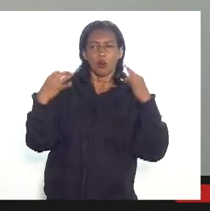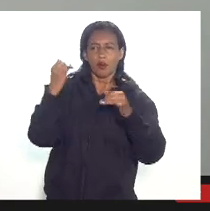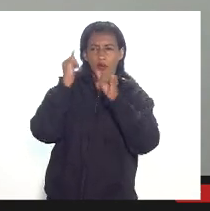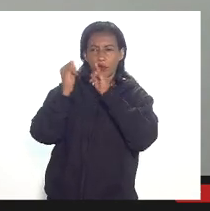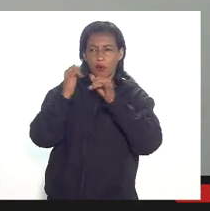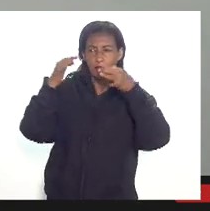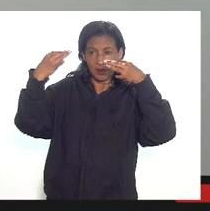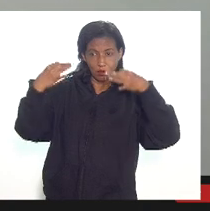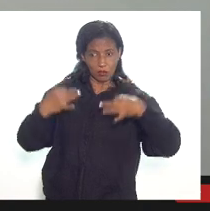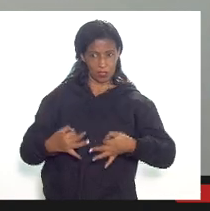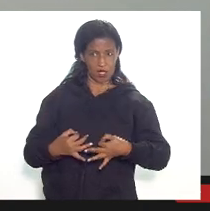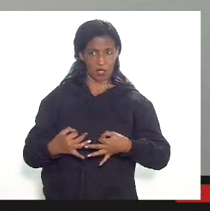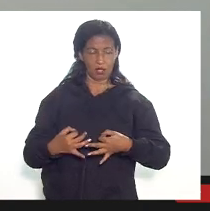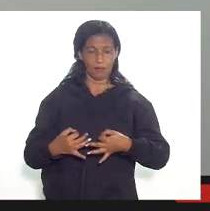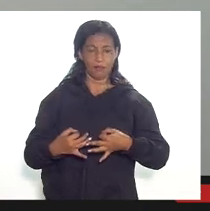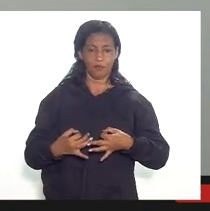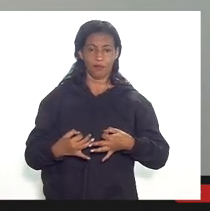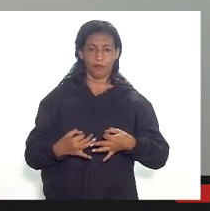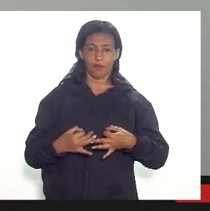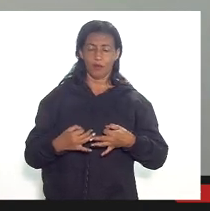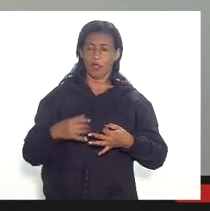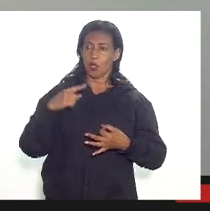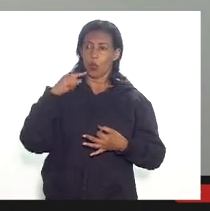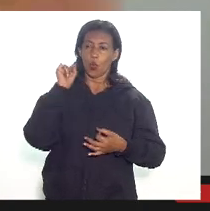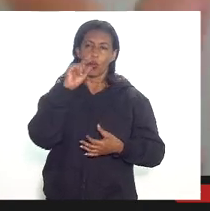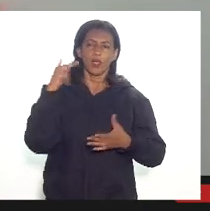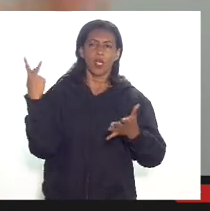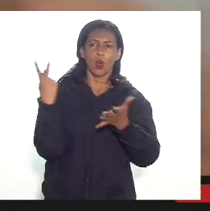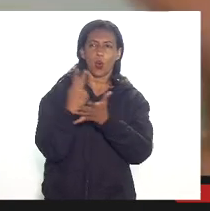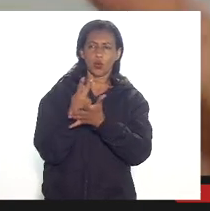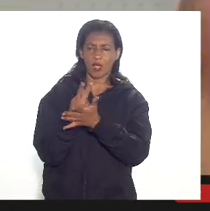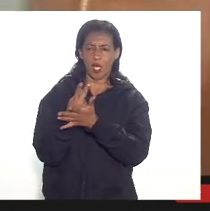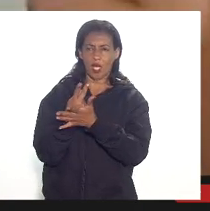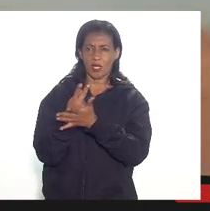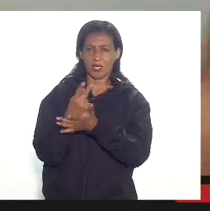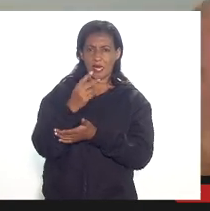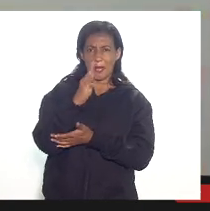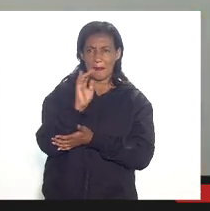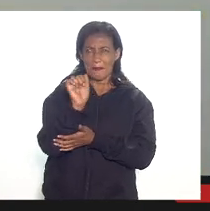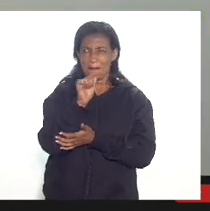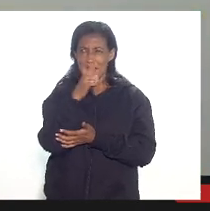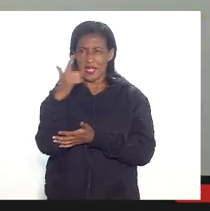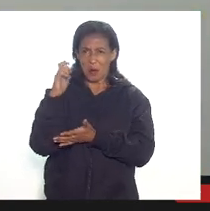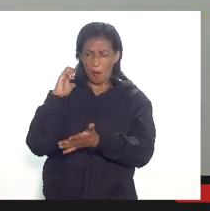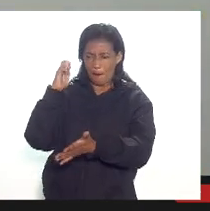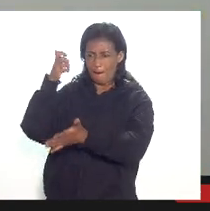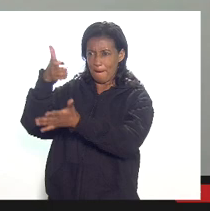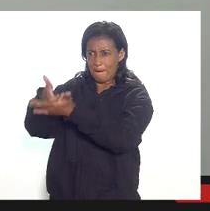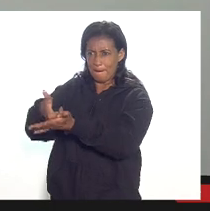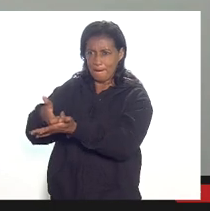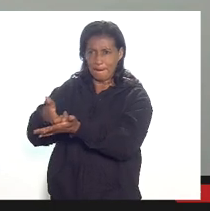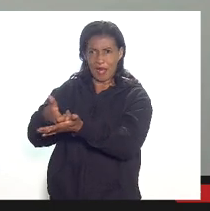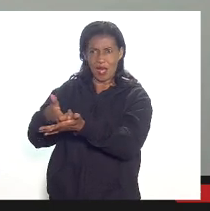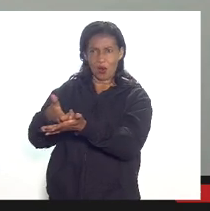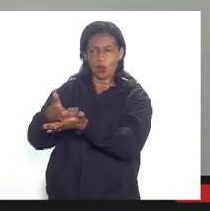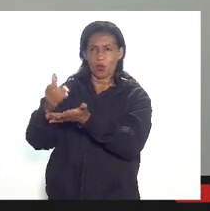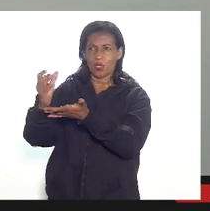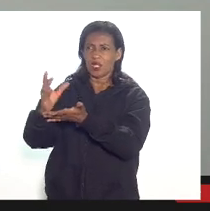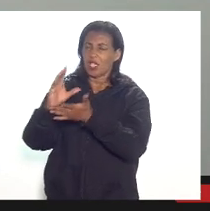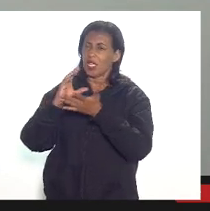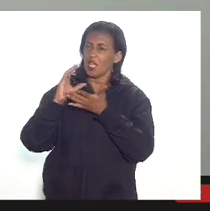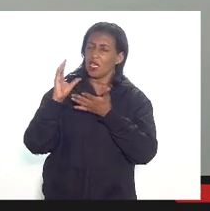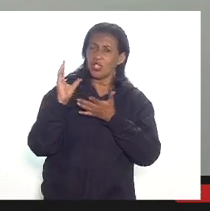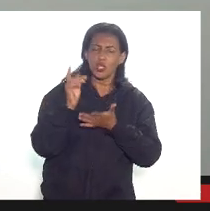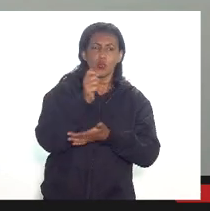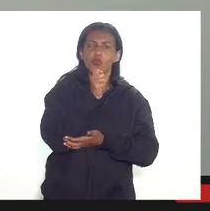a denúncia espontânea e o alto de infração que resultaram em 1,8 bilhão pago no ano passado eles vieram num ambiente onde